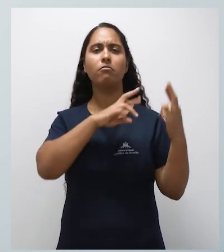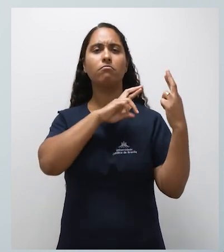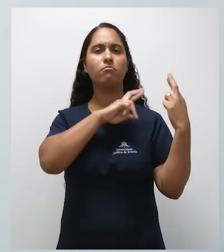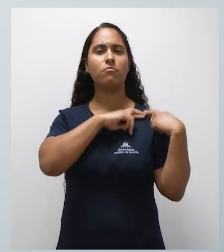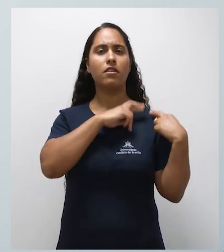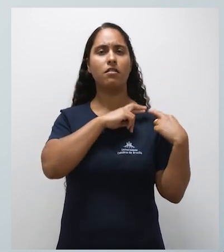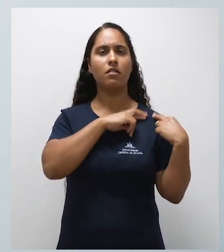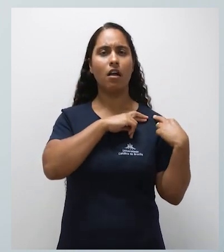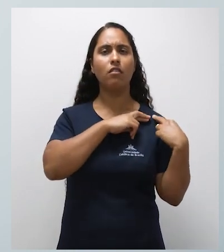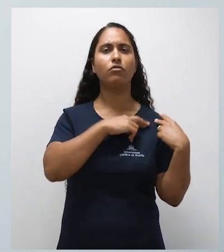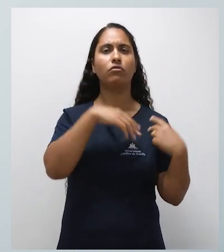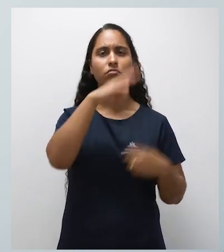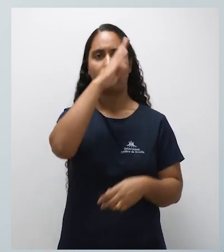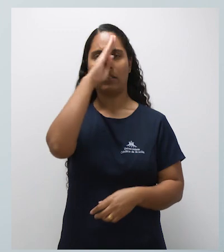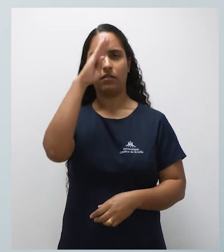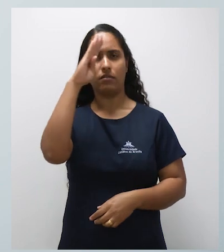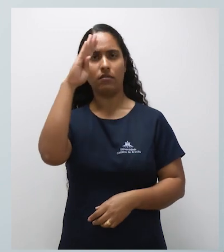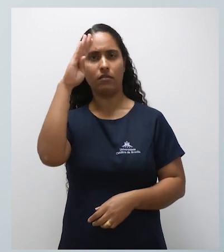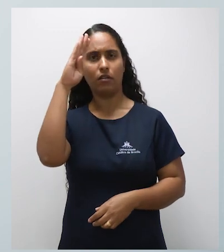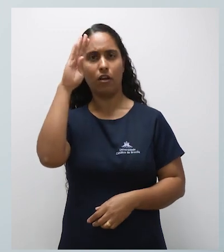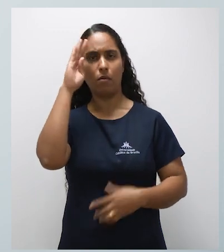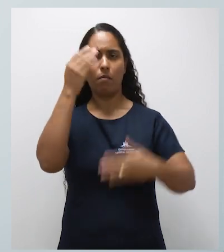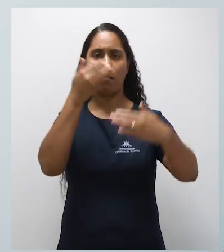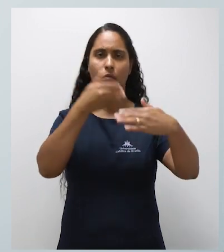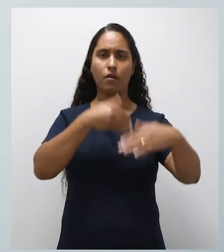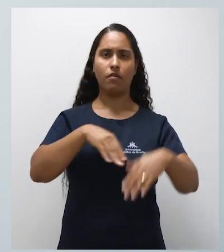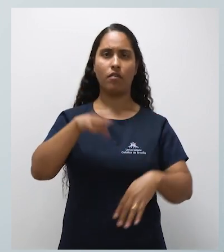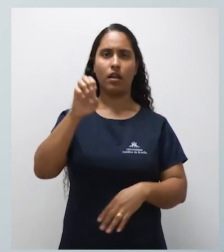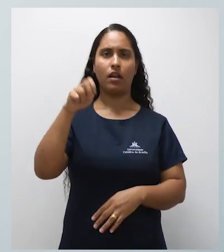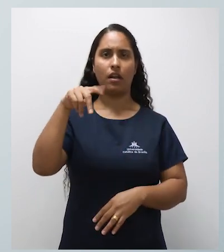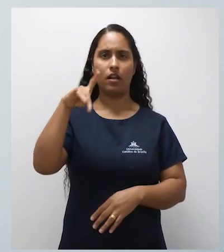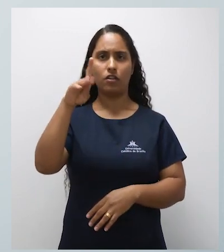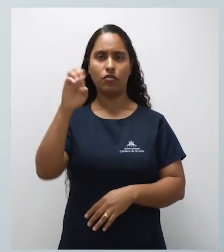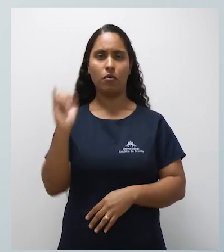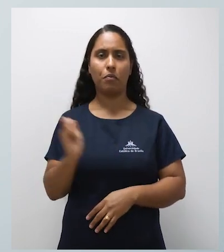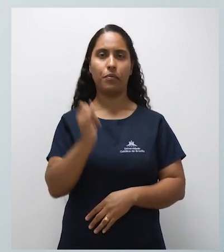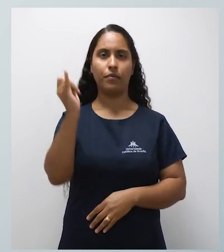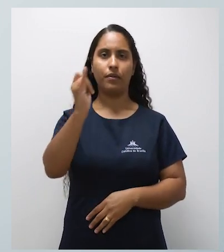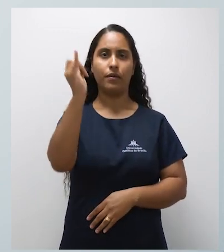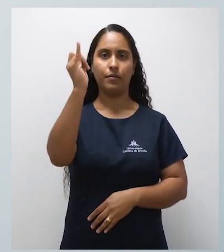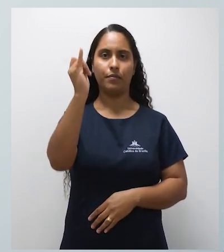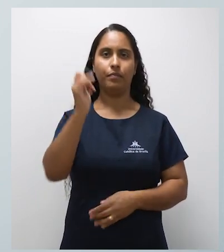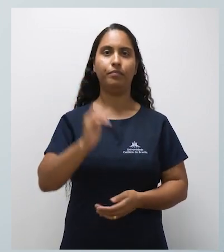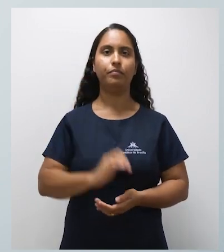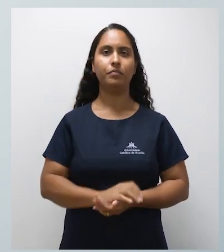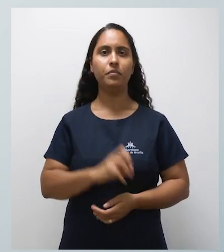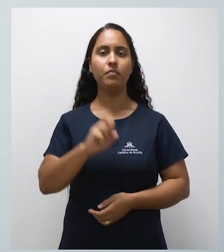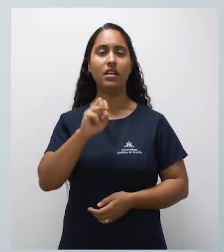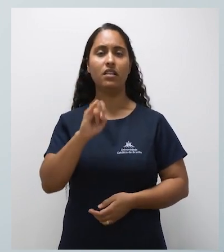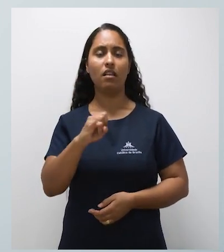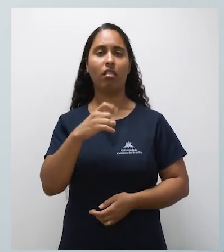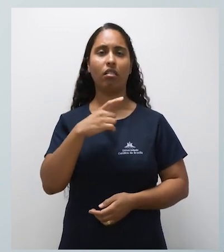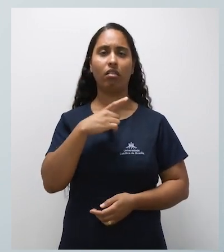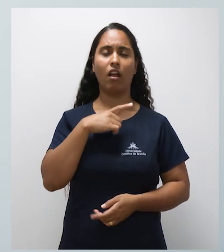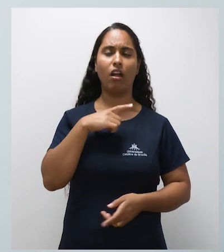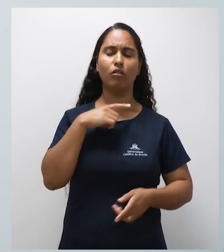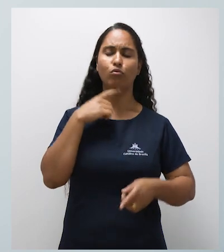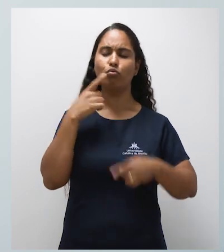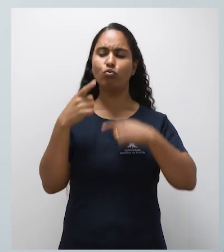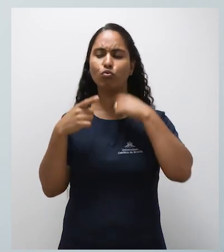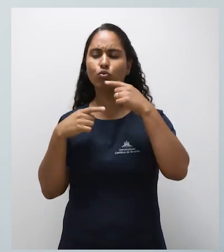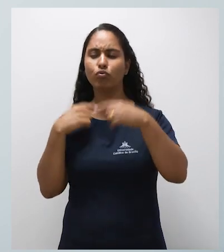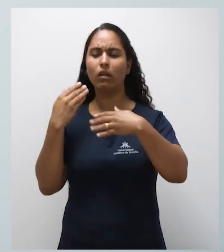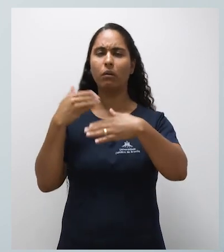participação e o comprometimento de vocês, estudantes, na prova do ENAD são importantes.